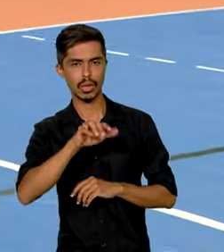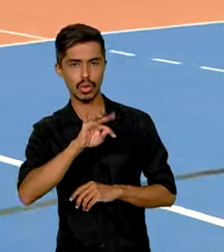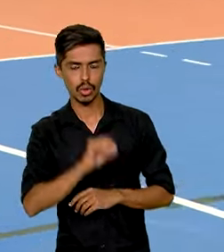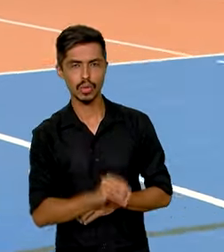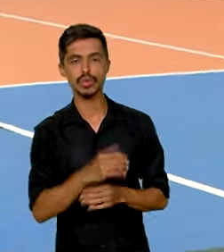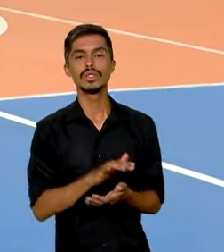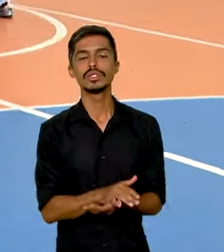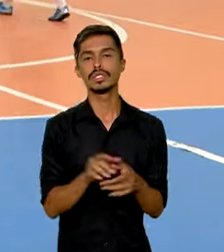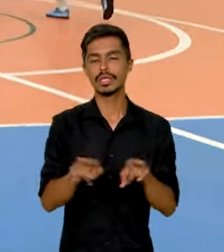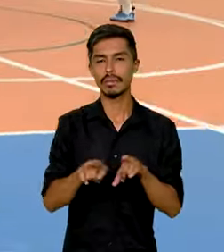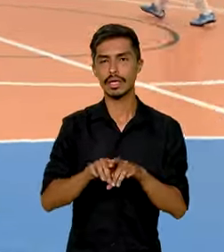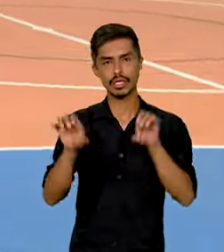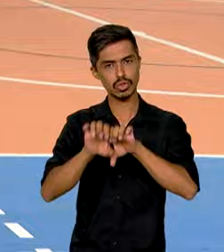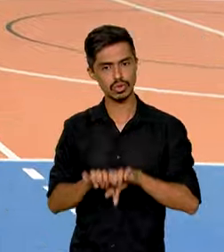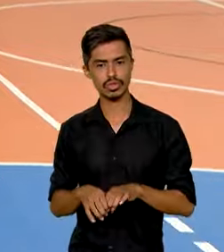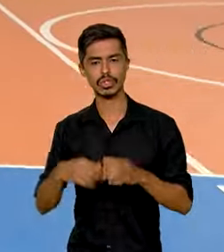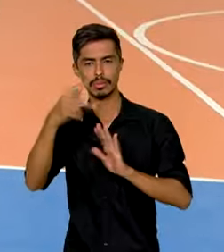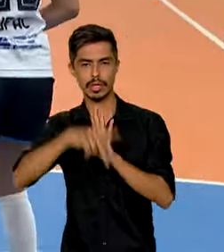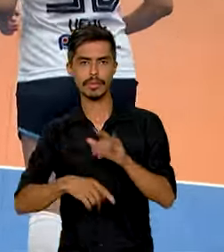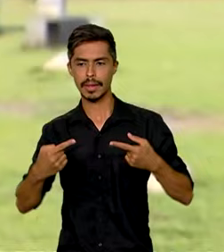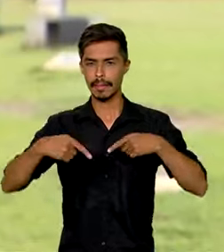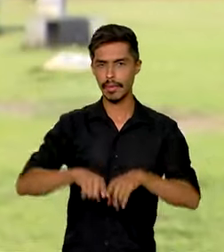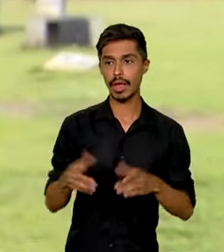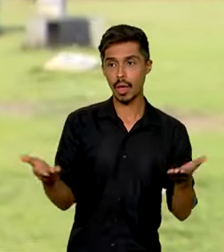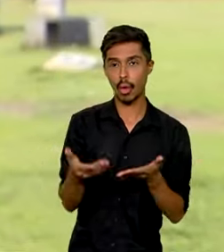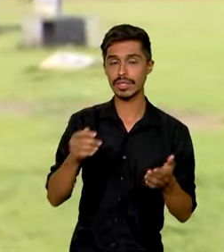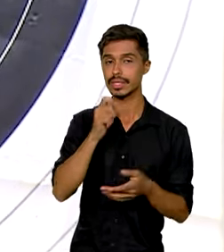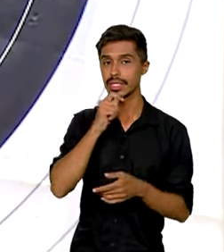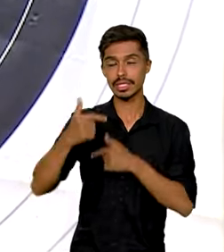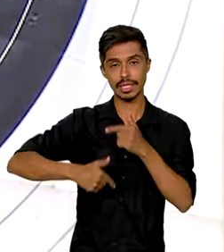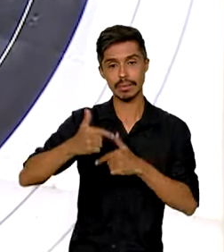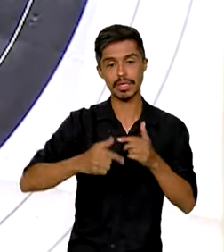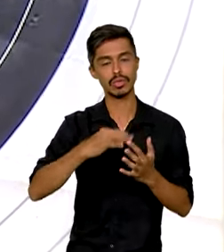reestruturação de programas e parcerias atualmente em execução em todo o país.